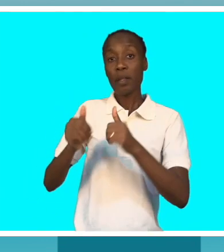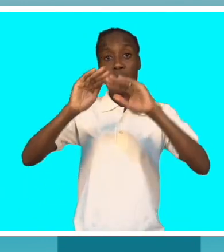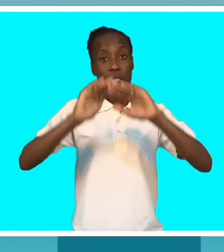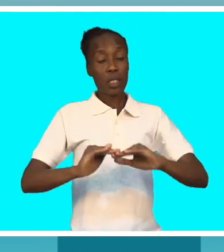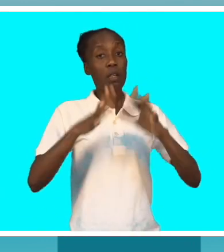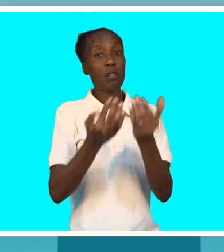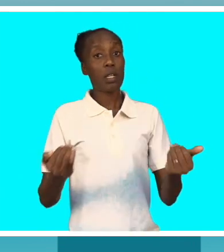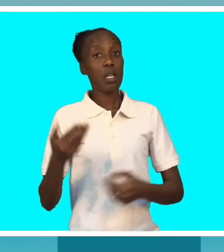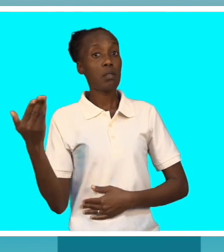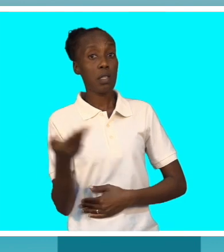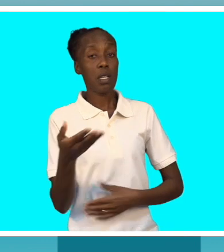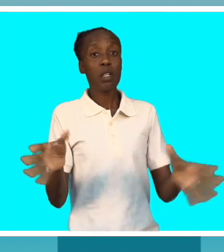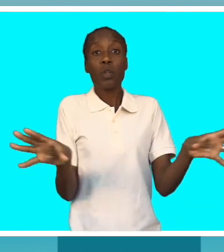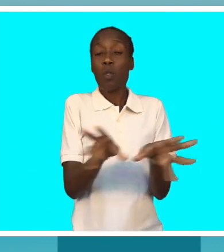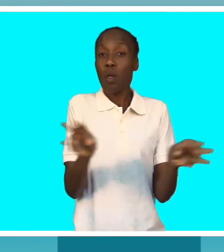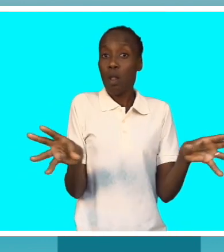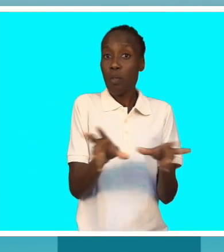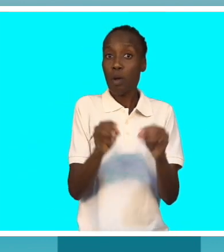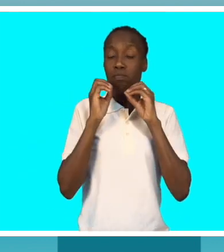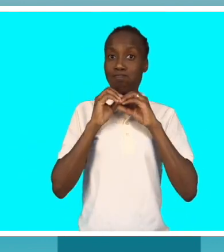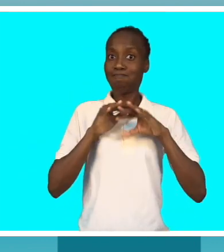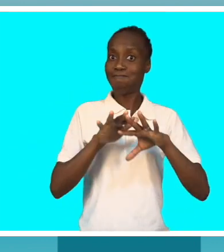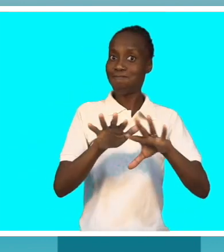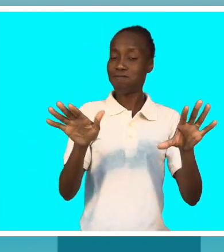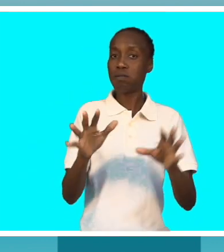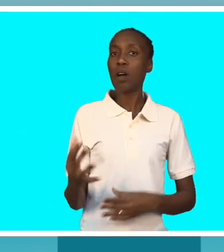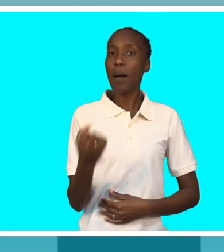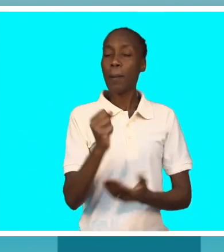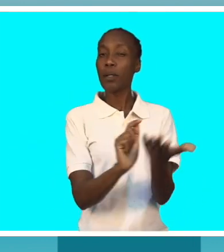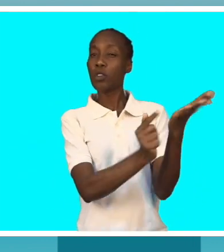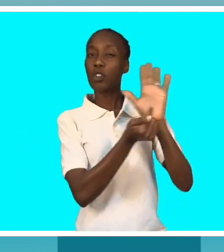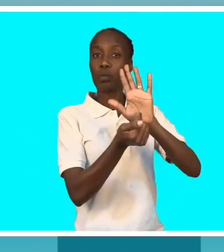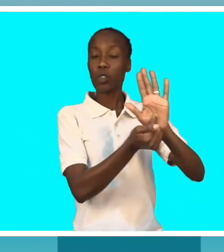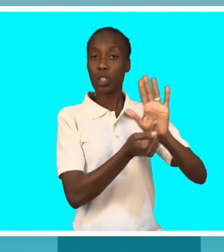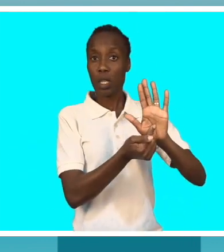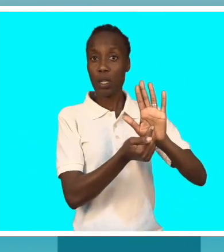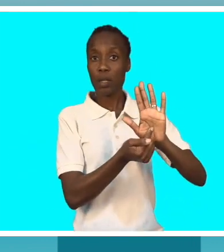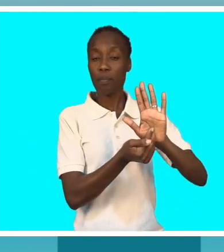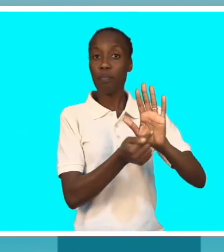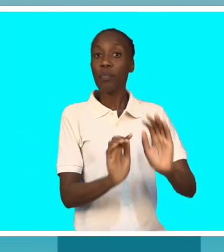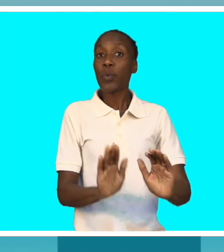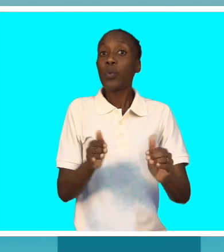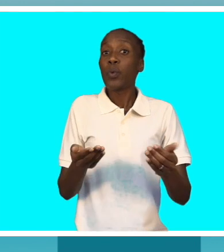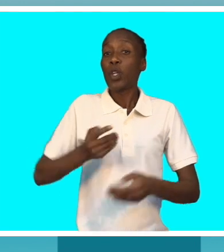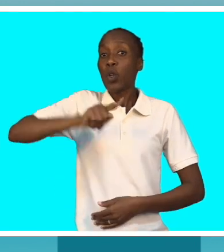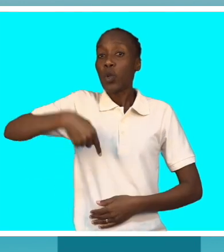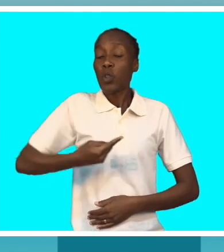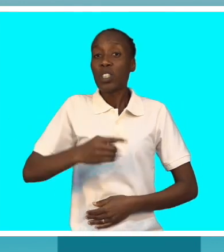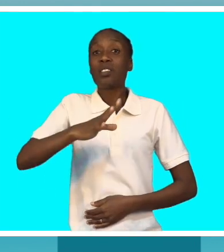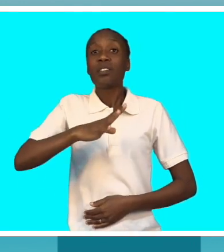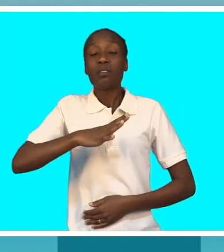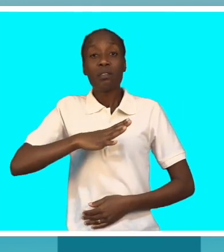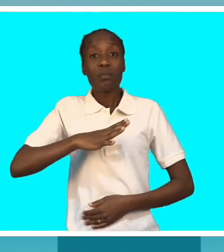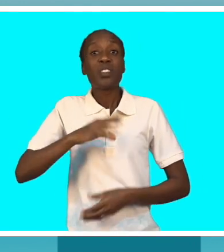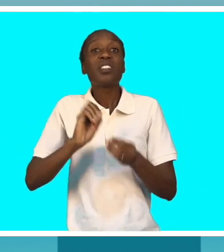E este relatório que é lançado vai nos mostrar aquilo que temos que fazer,